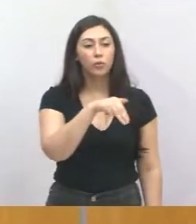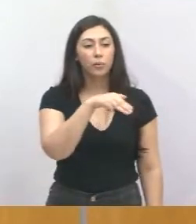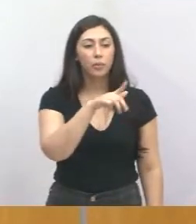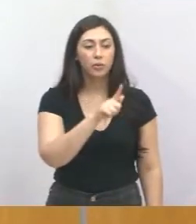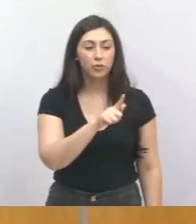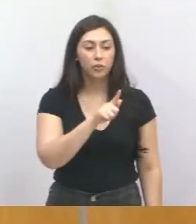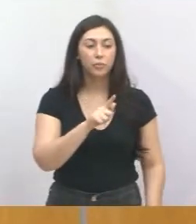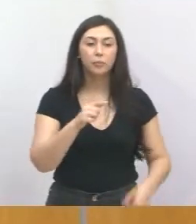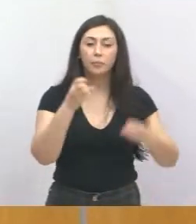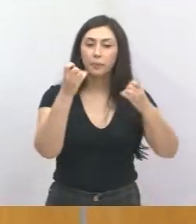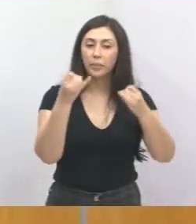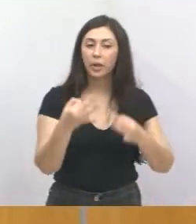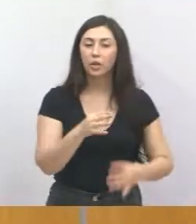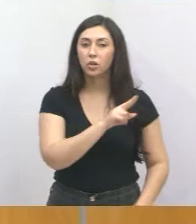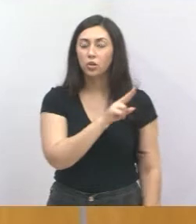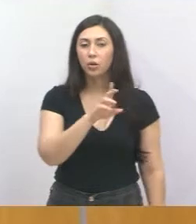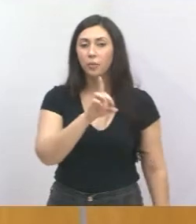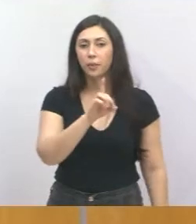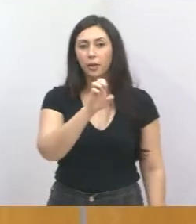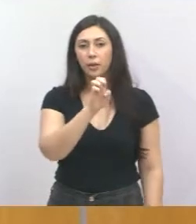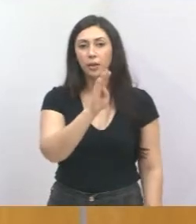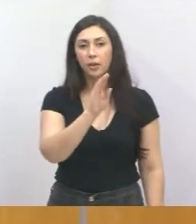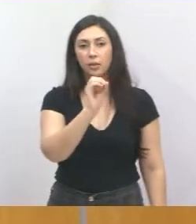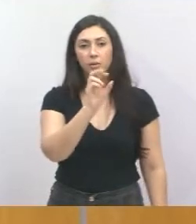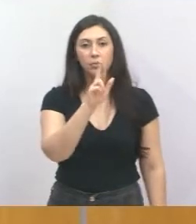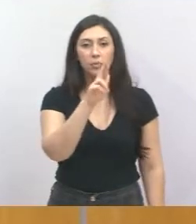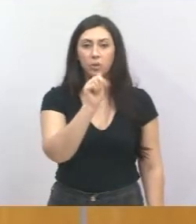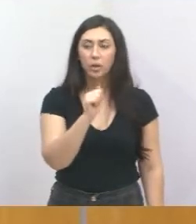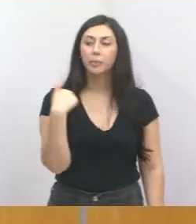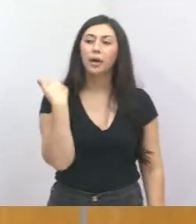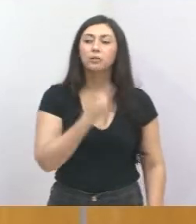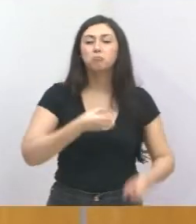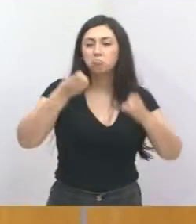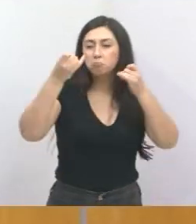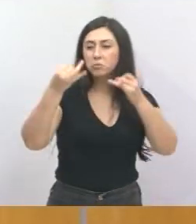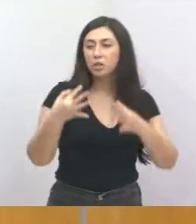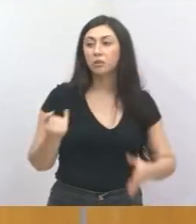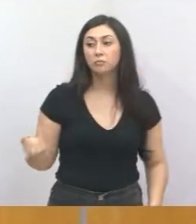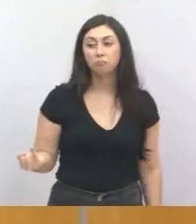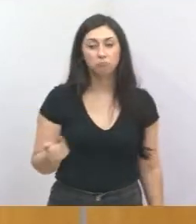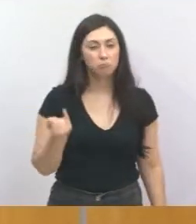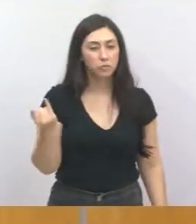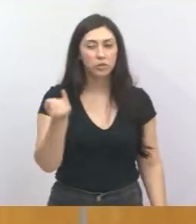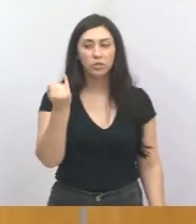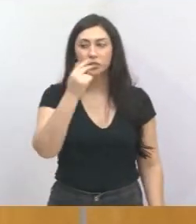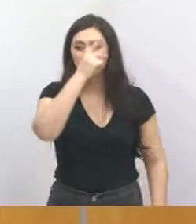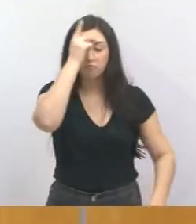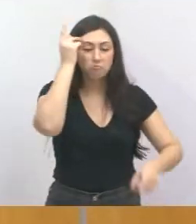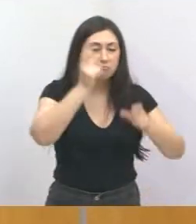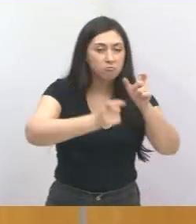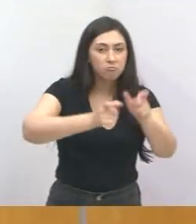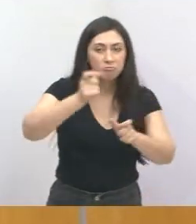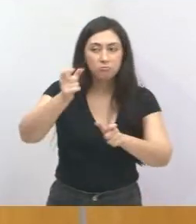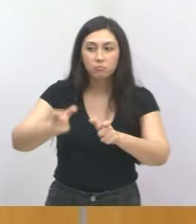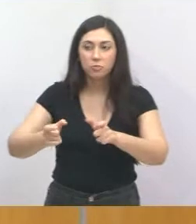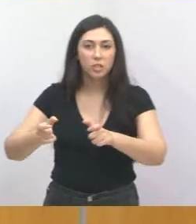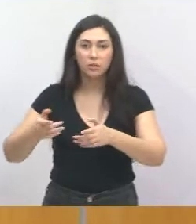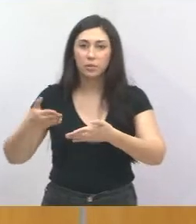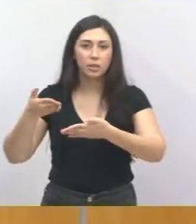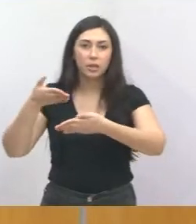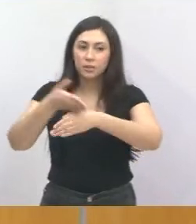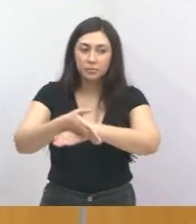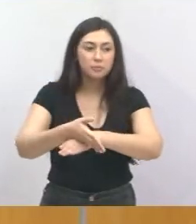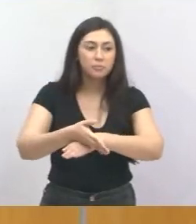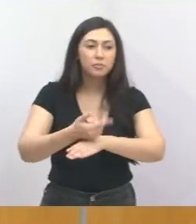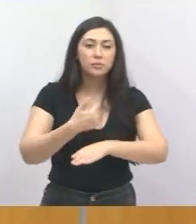para falar, a doutora Débora Felício, para falar desse tema, foi muito importante, muitas pessoas participaram e vou